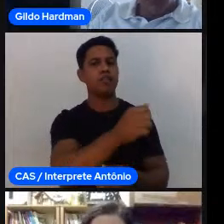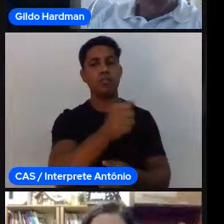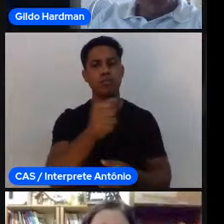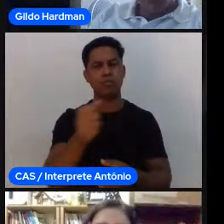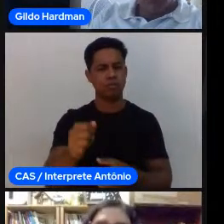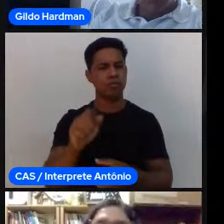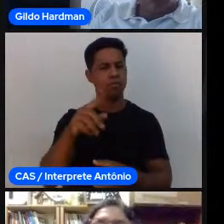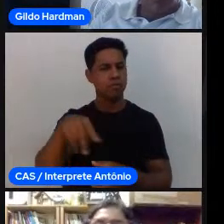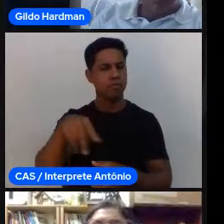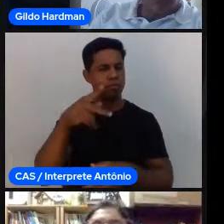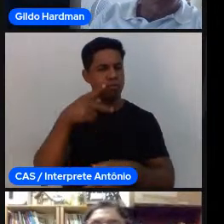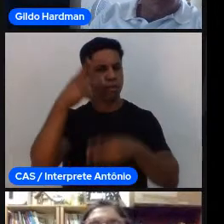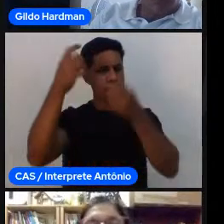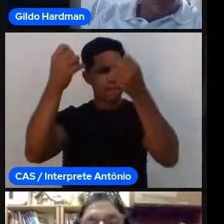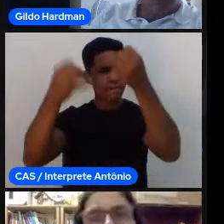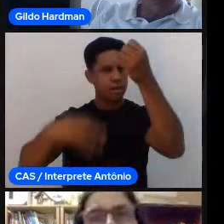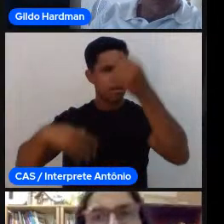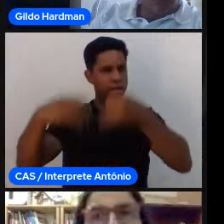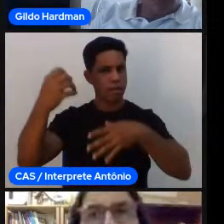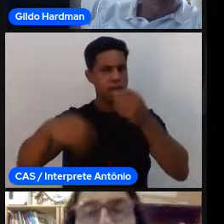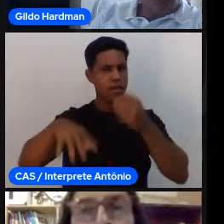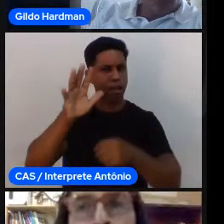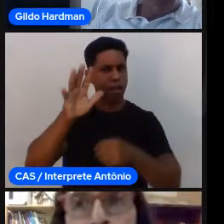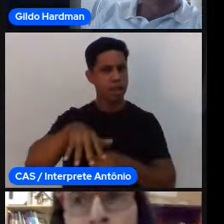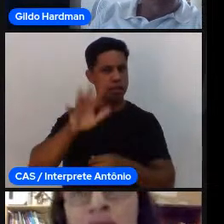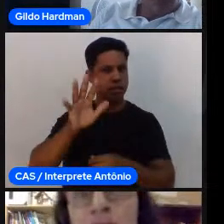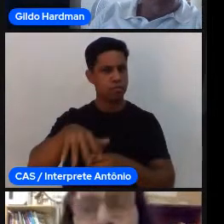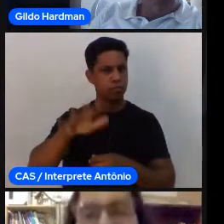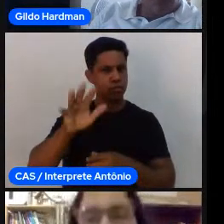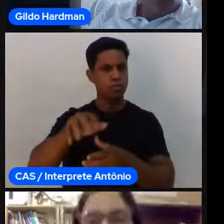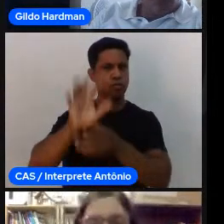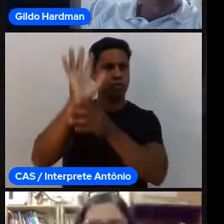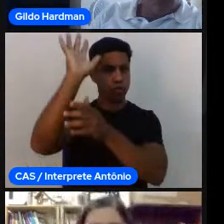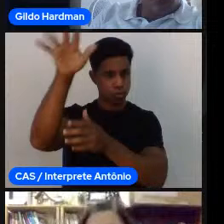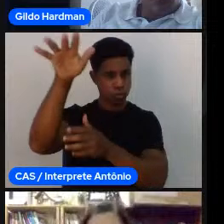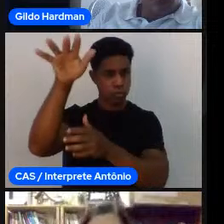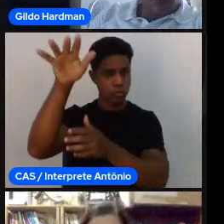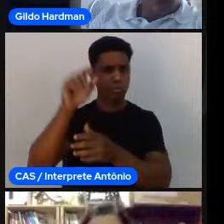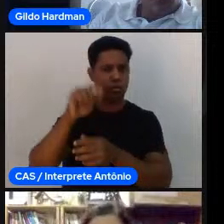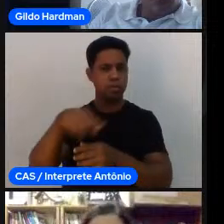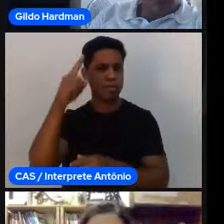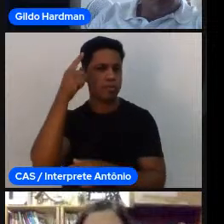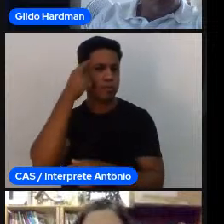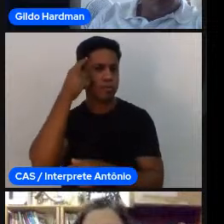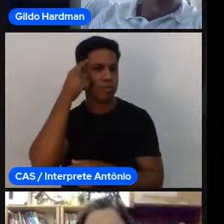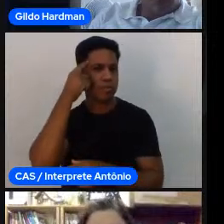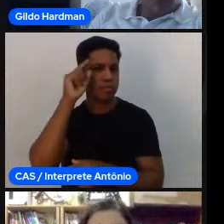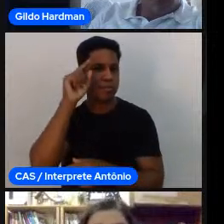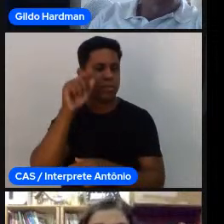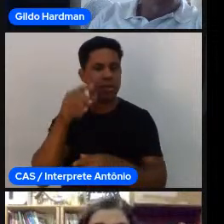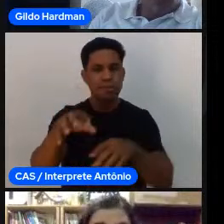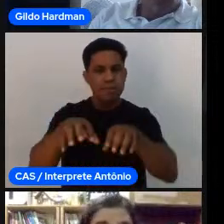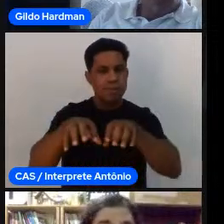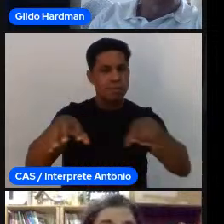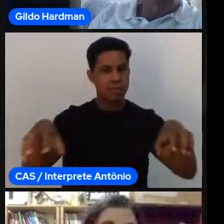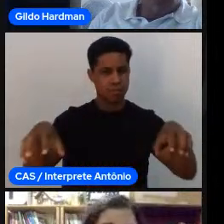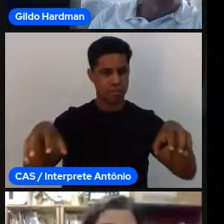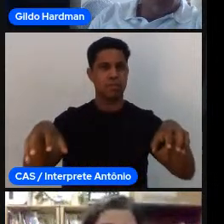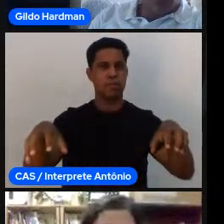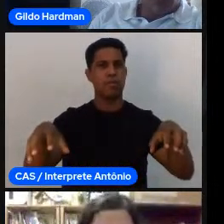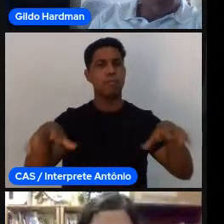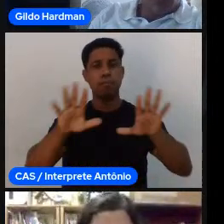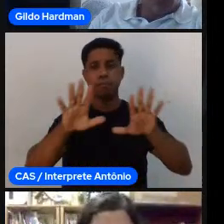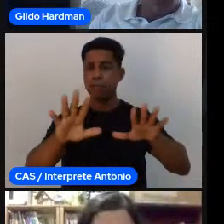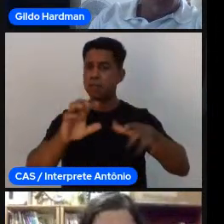a gente pensar as modalidades coletivas, a gente pode pensar nelas em separado ou a gente pode pensar nas suas características